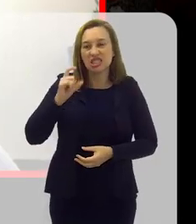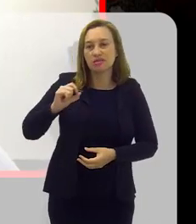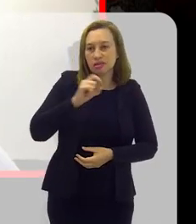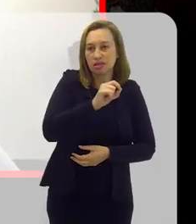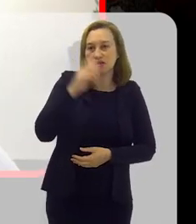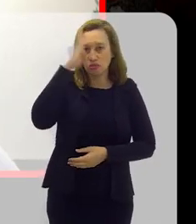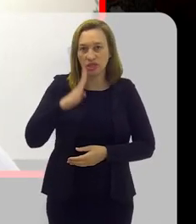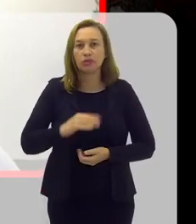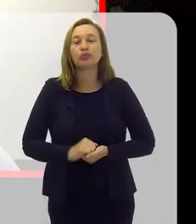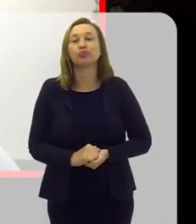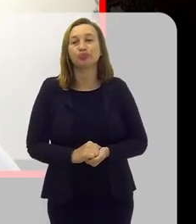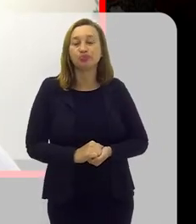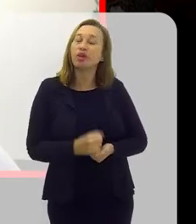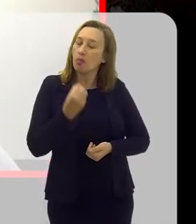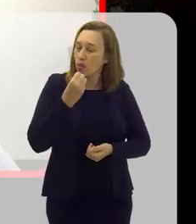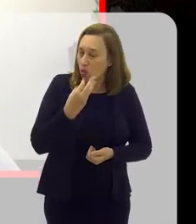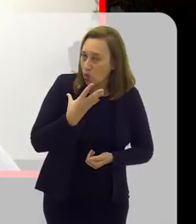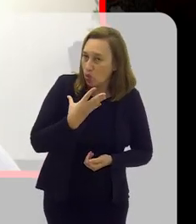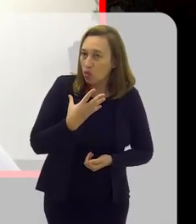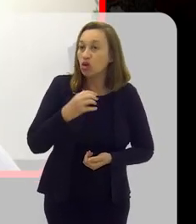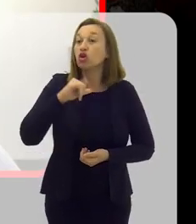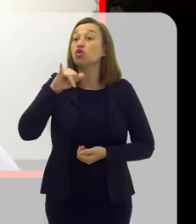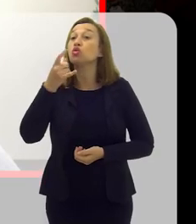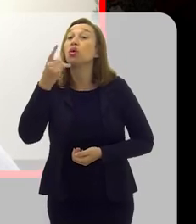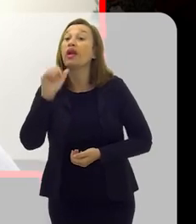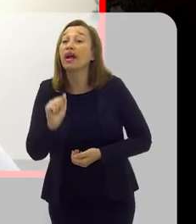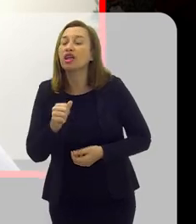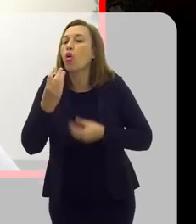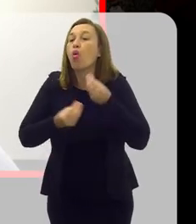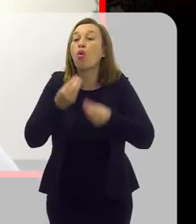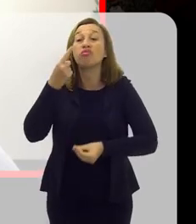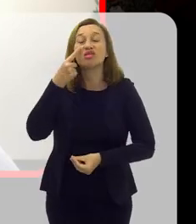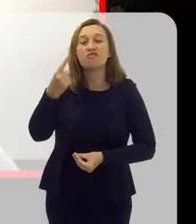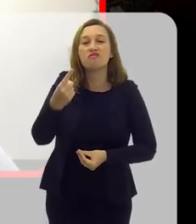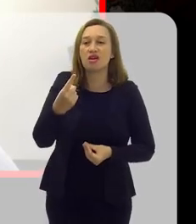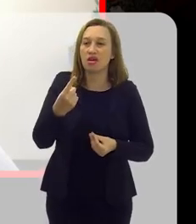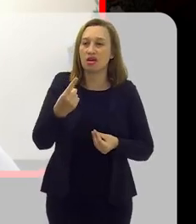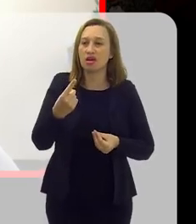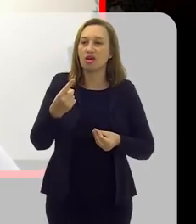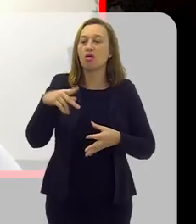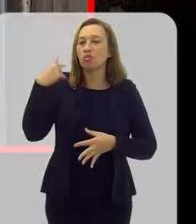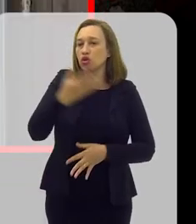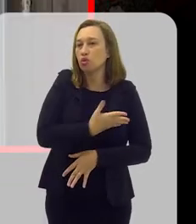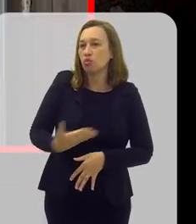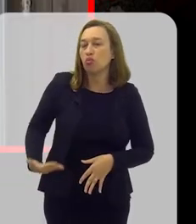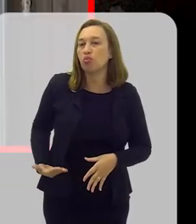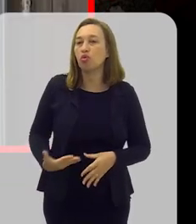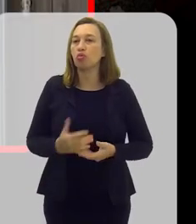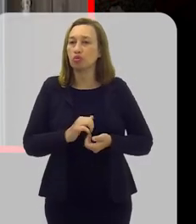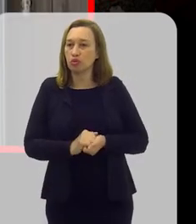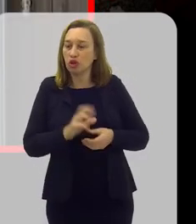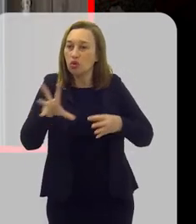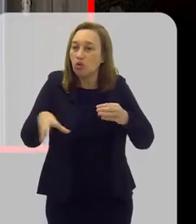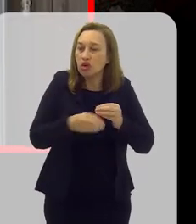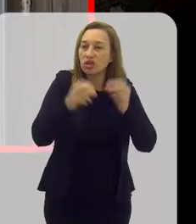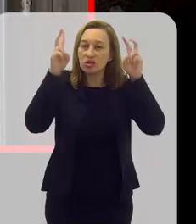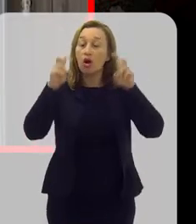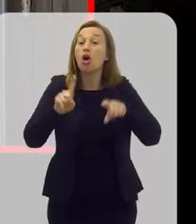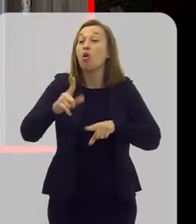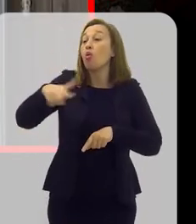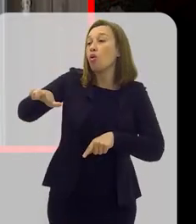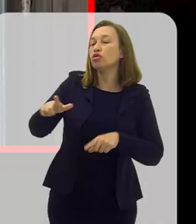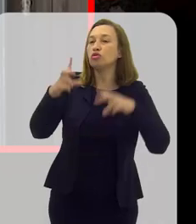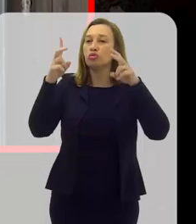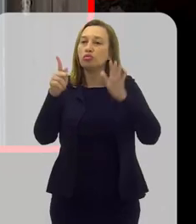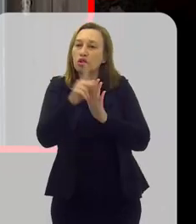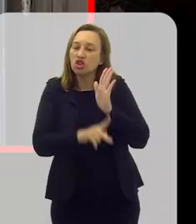dentária no Brasil. Boa. Juliana, como é que você enxerga essa participação do poder público nessa questão? E também, outro projeto que